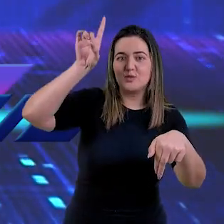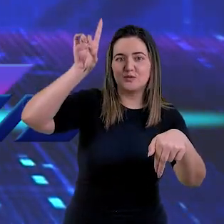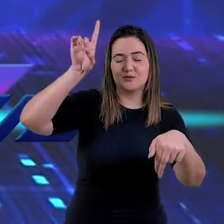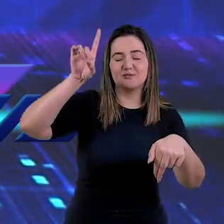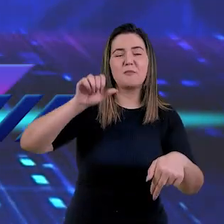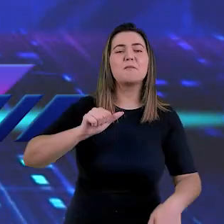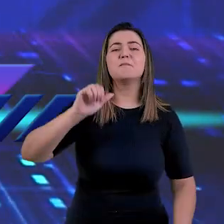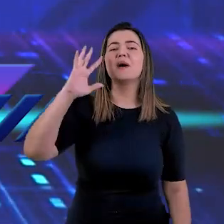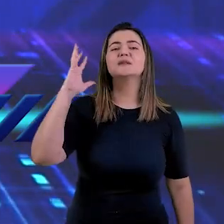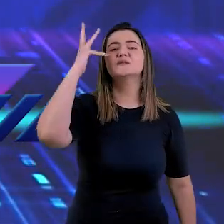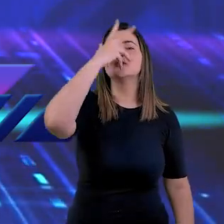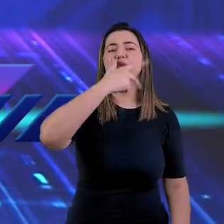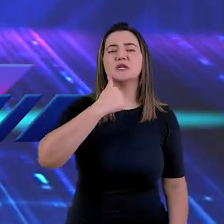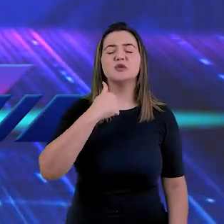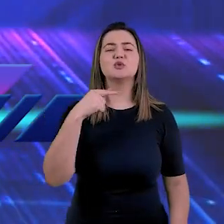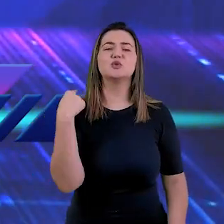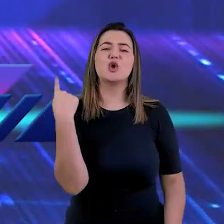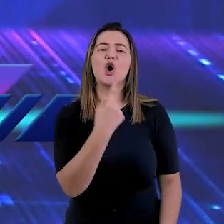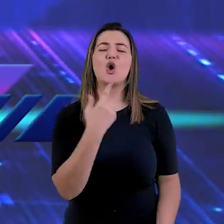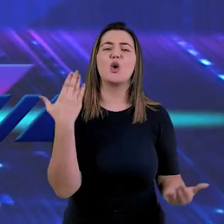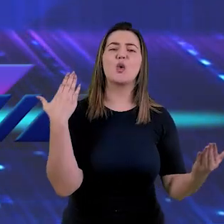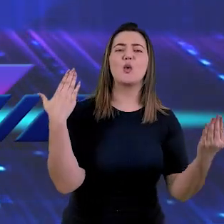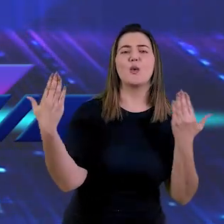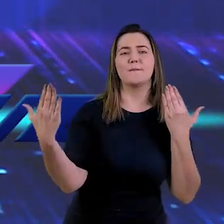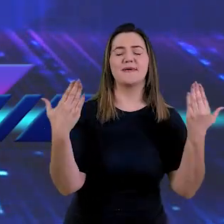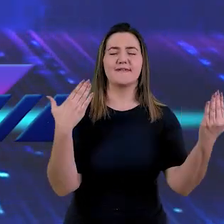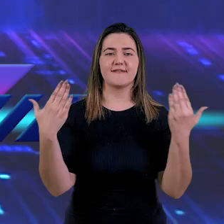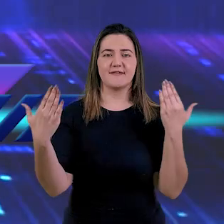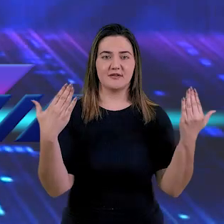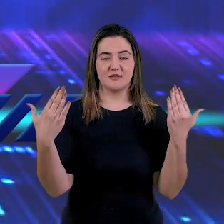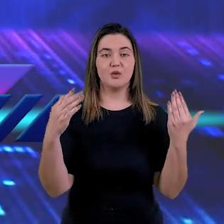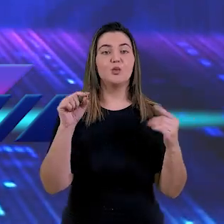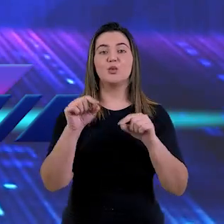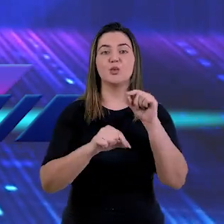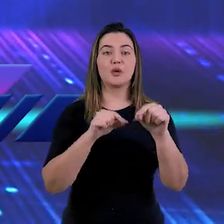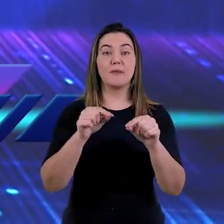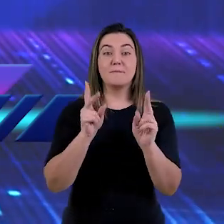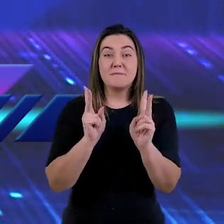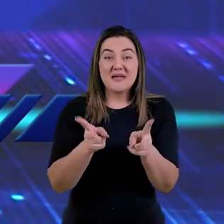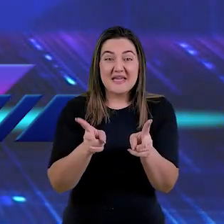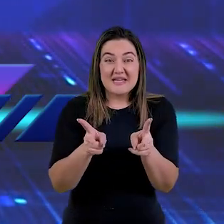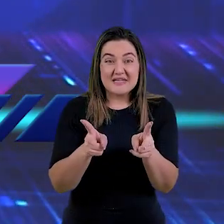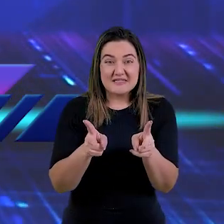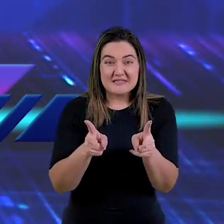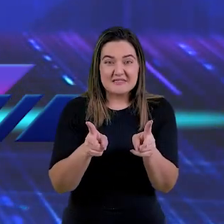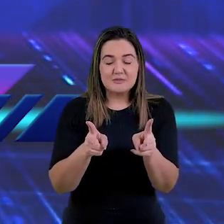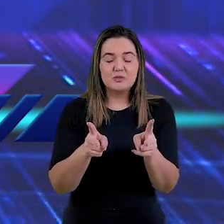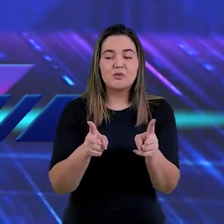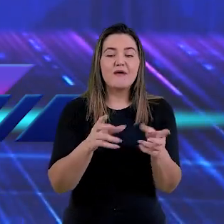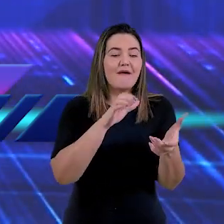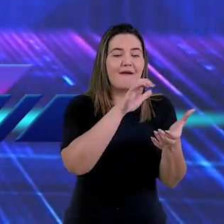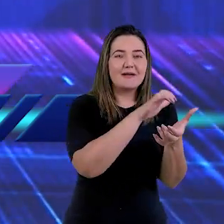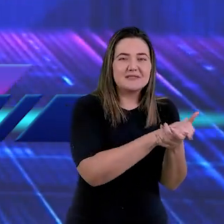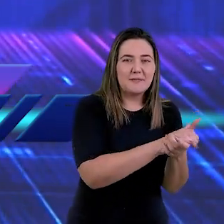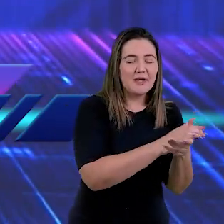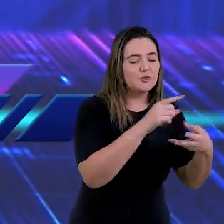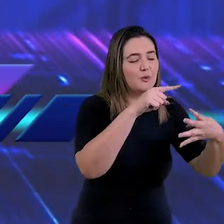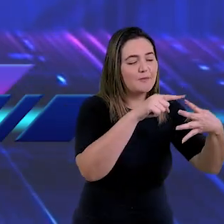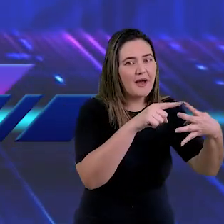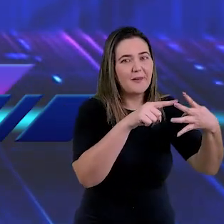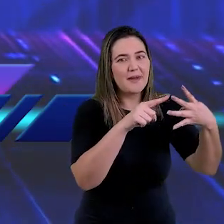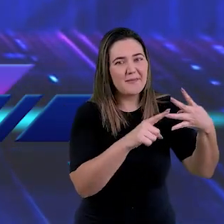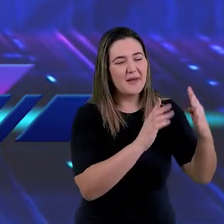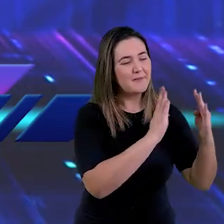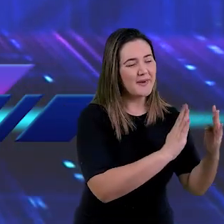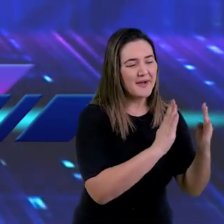O mais bonito desta reflexão que estamos fazendo na palavra de Deus, é que os mesmos passos de um casamento nos